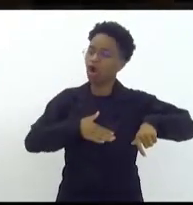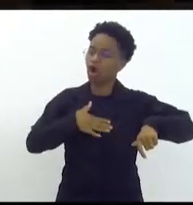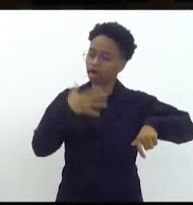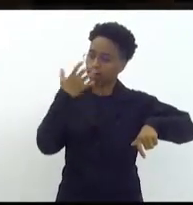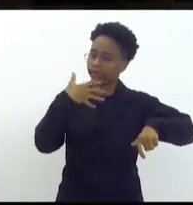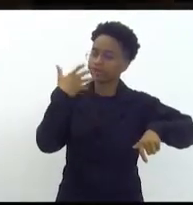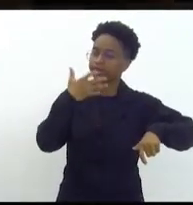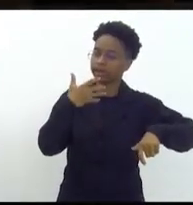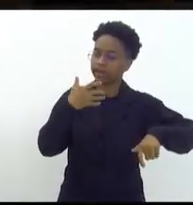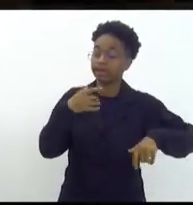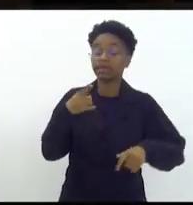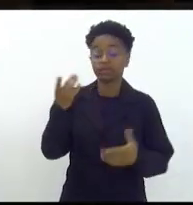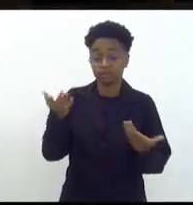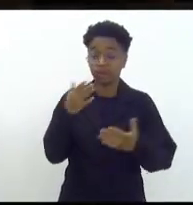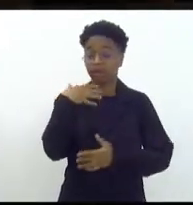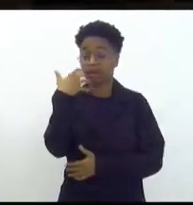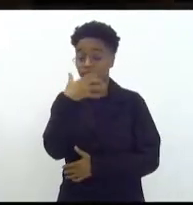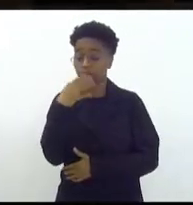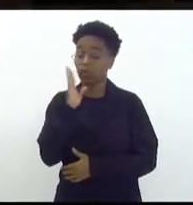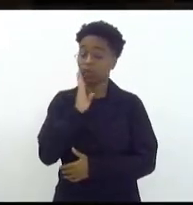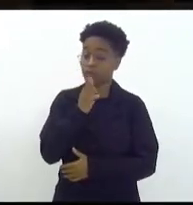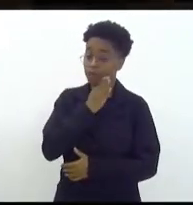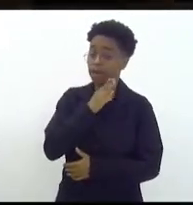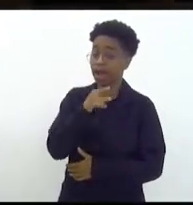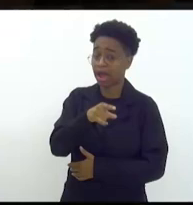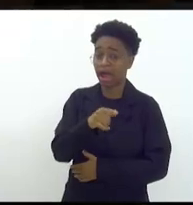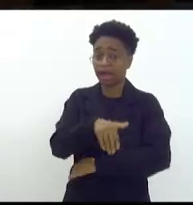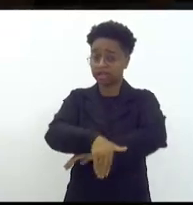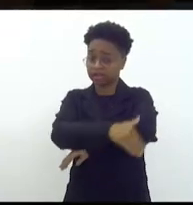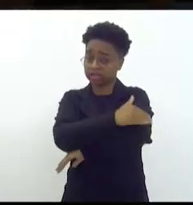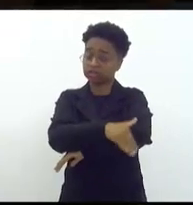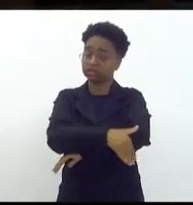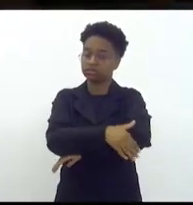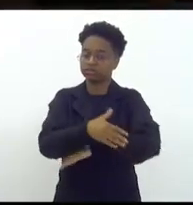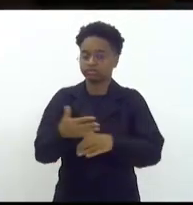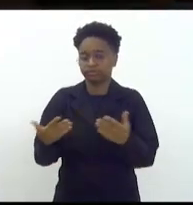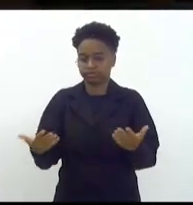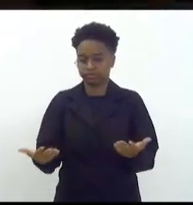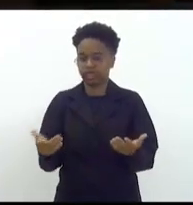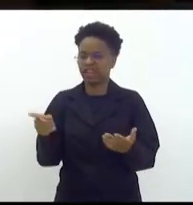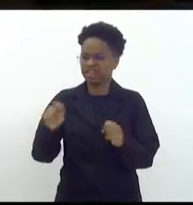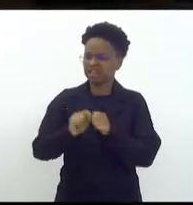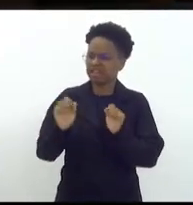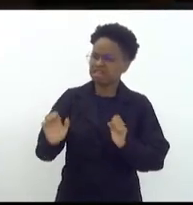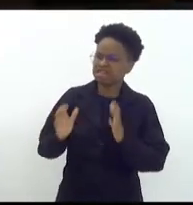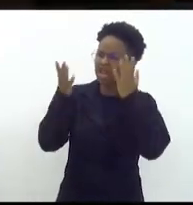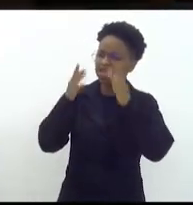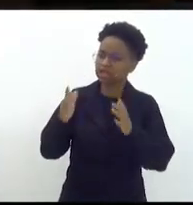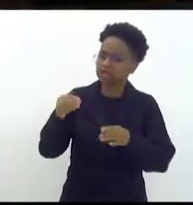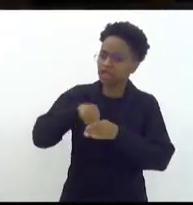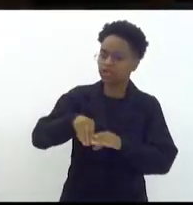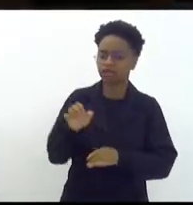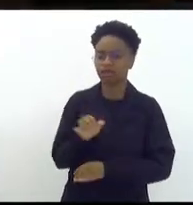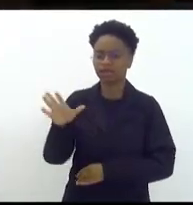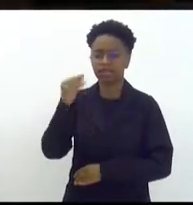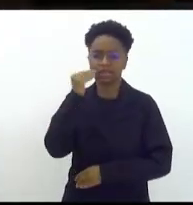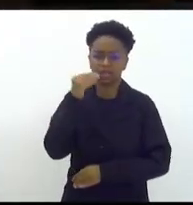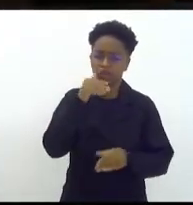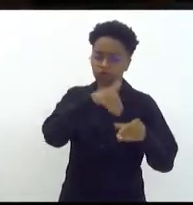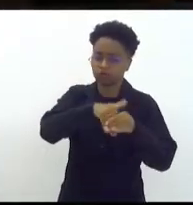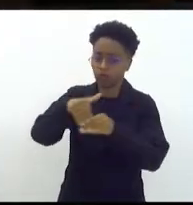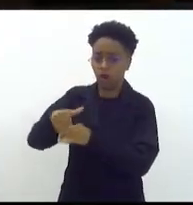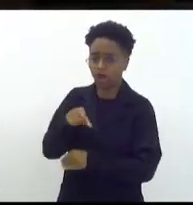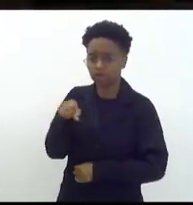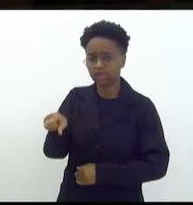cantou na birosquinha lá da esquina então o governador fez festa dentro da favela para conseguir voto da